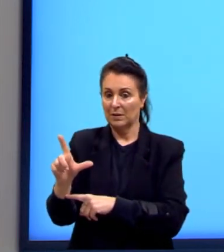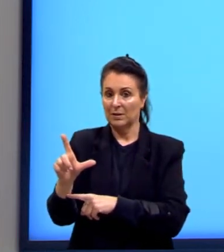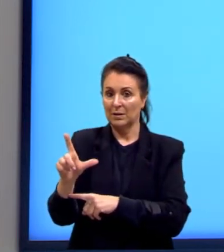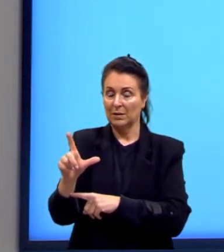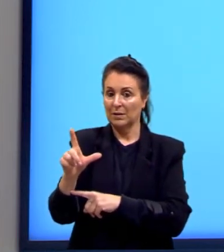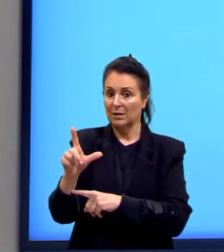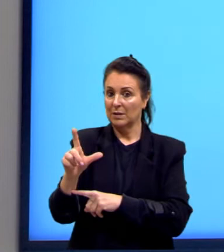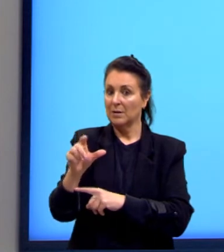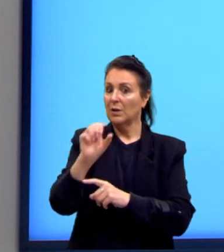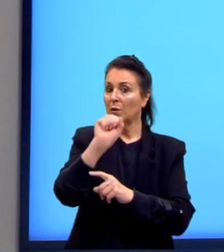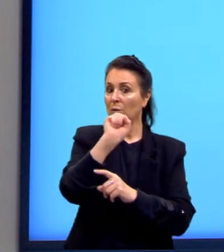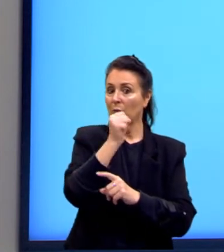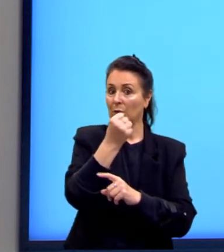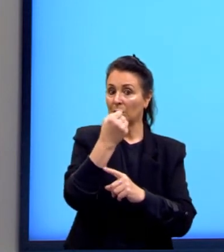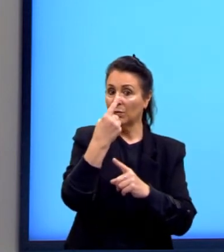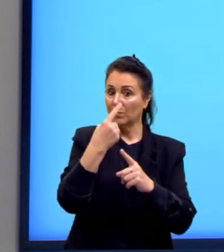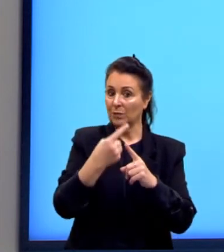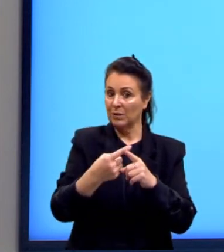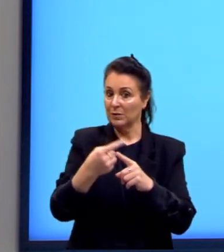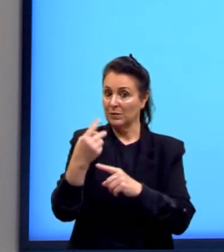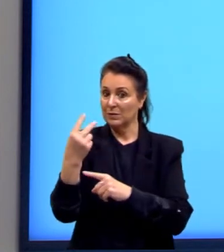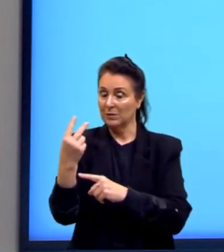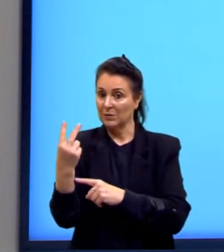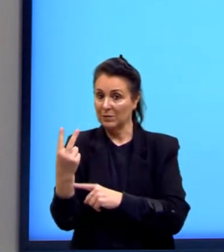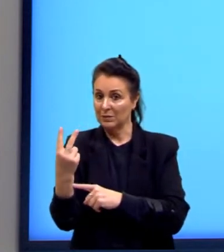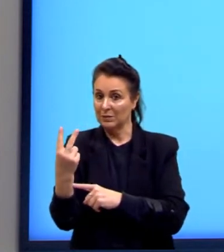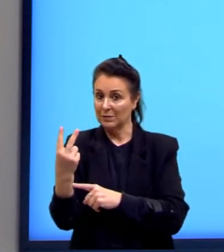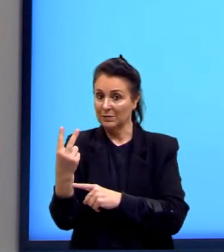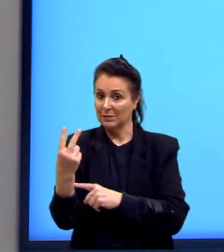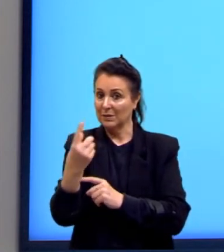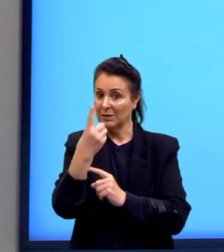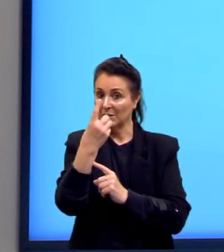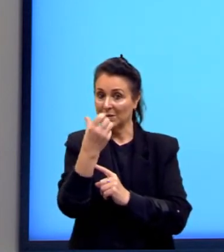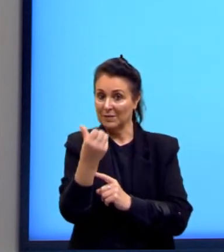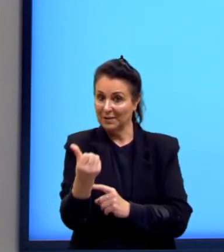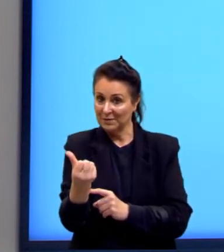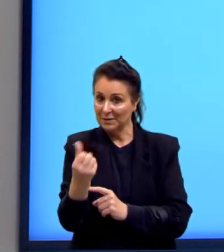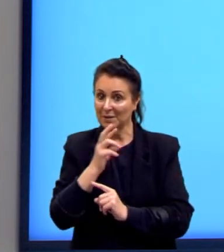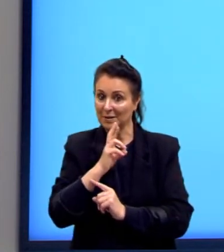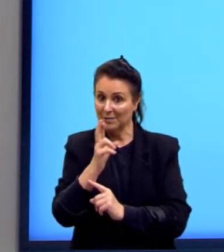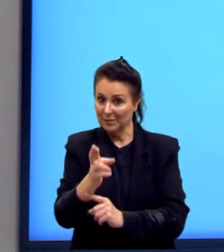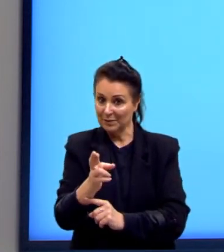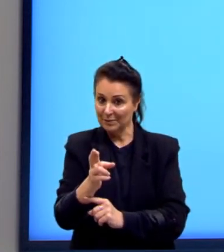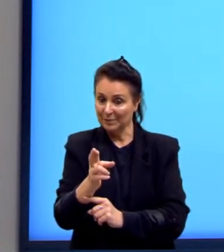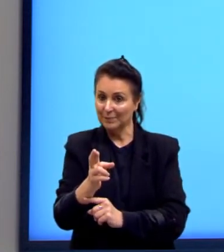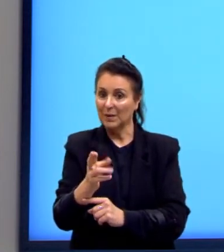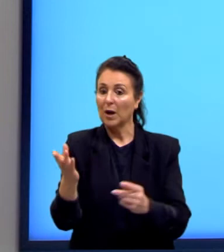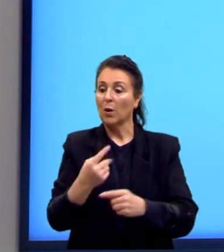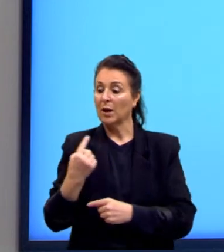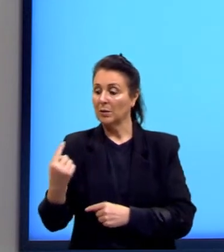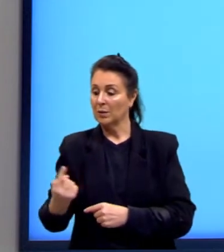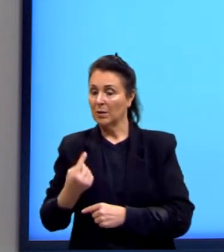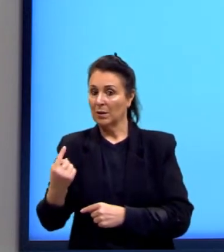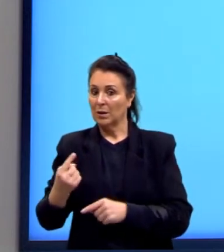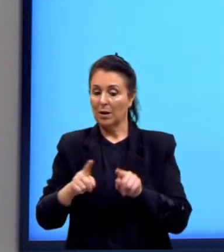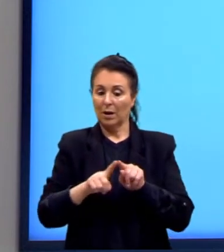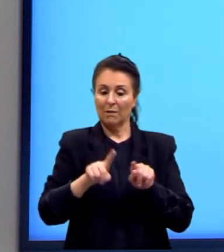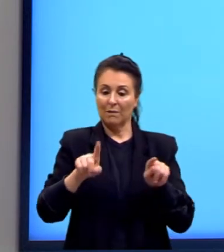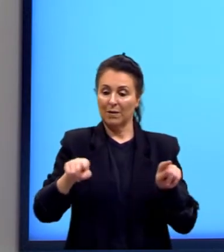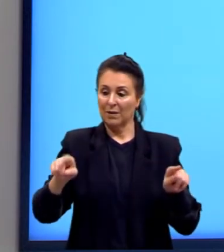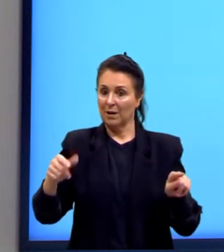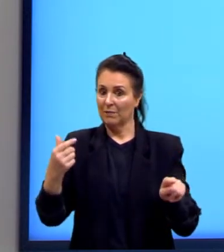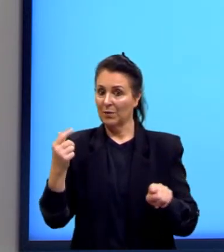a 8 vezes 2, que é 16, né? Aqui, nós queremos isolar a variável L,